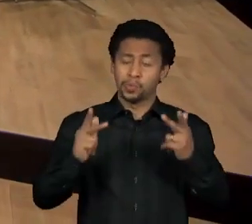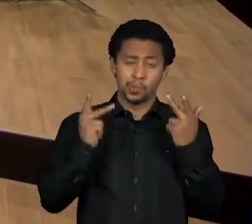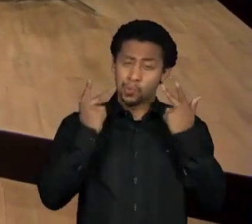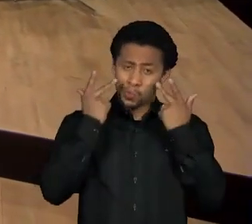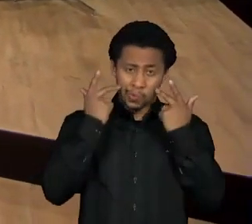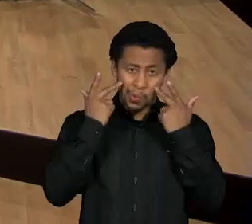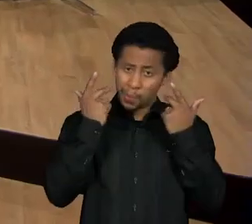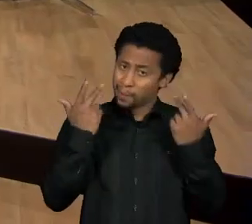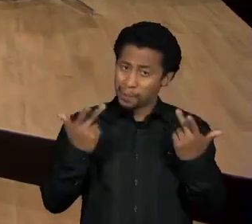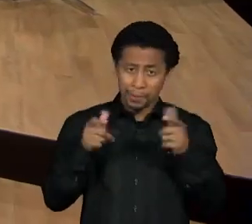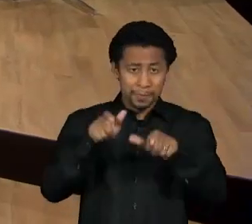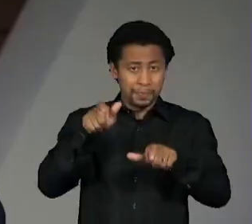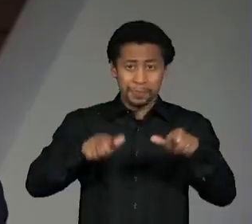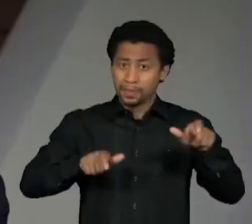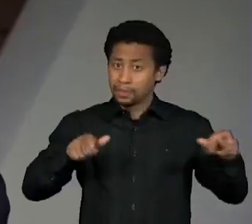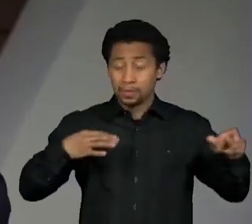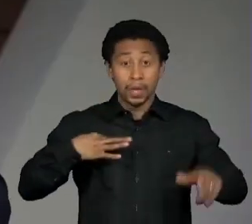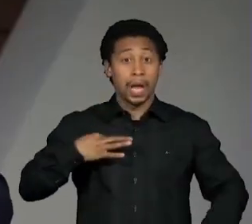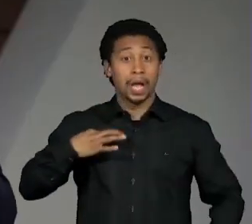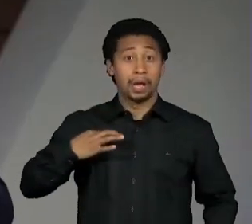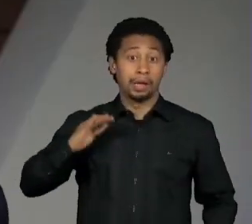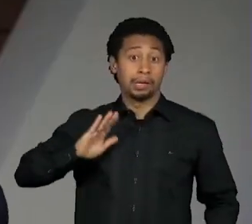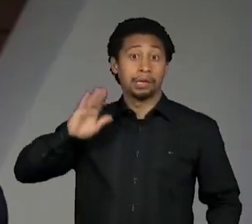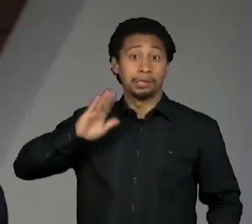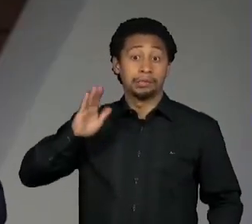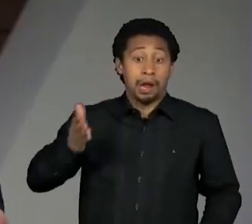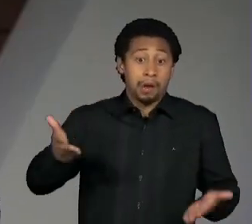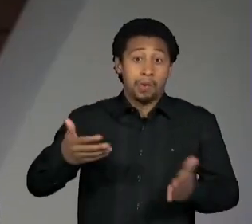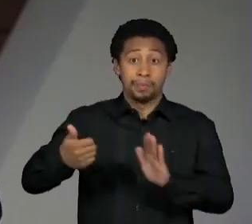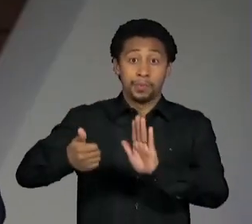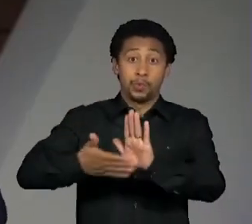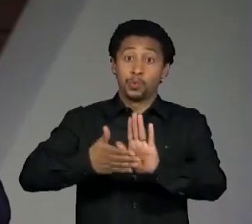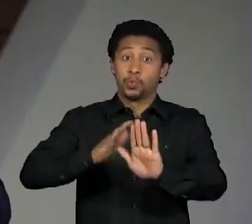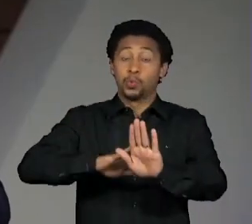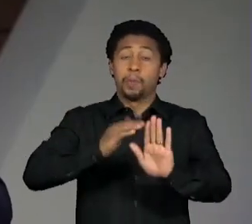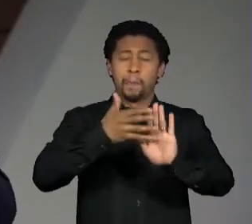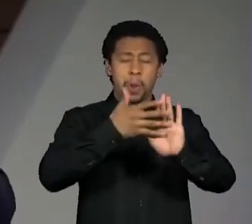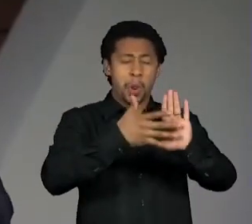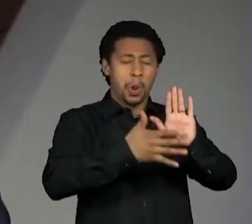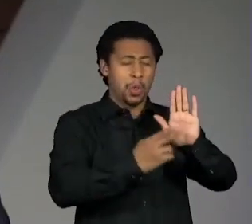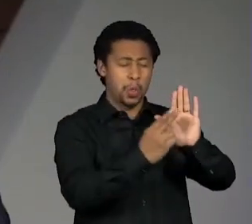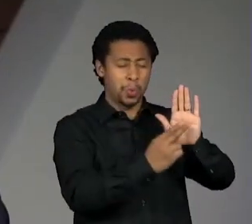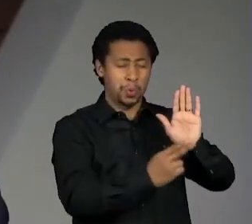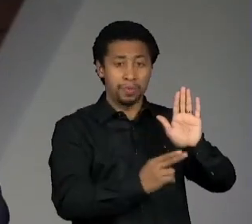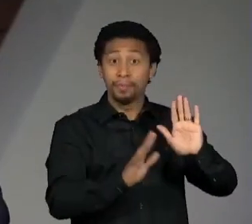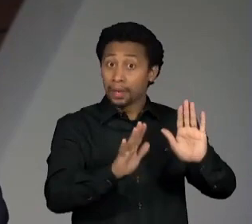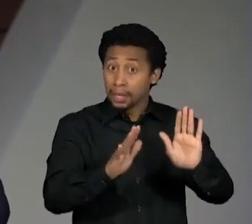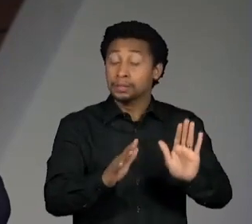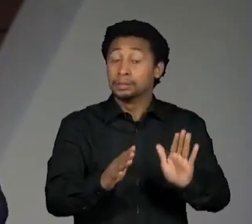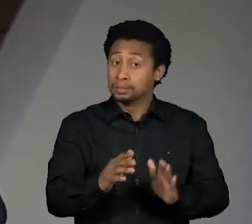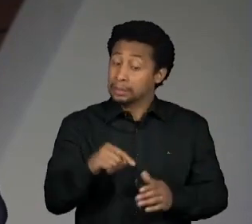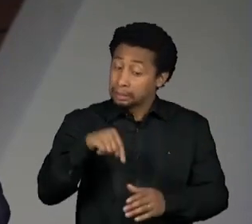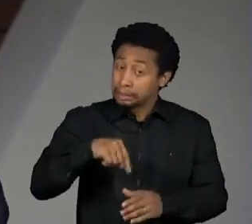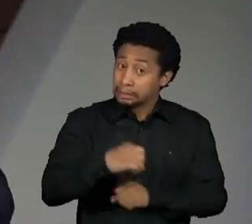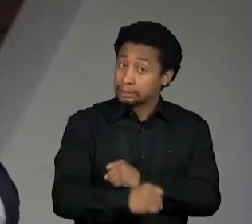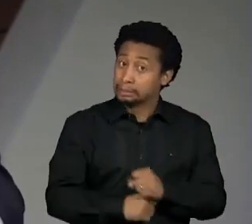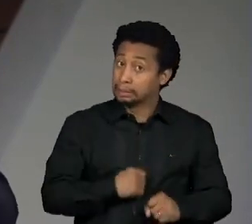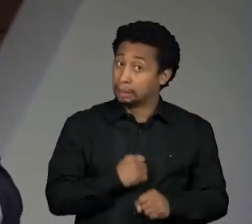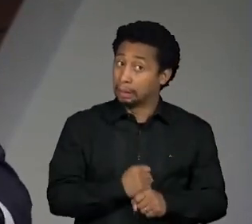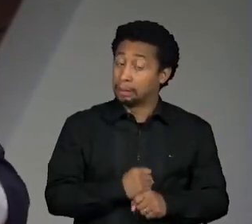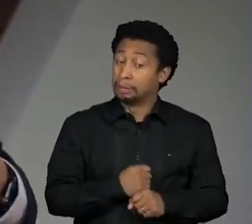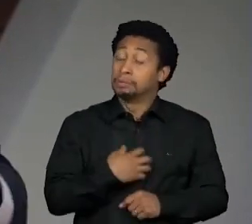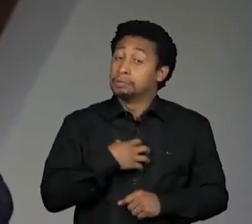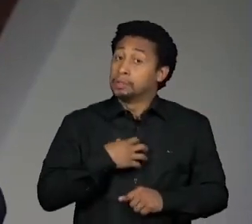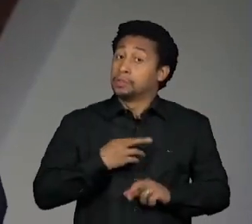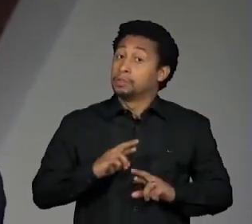de candidaturas no primeiro turno. Agora, esse ano tem uma novidade, a eleição está tão polarizada que parece que a gente está